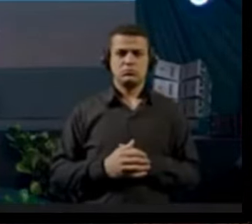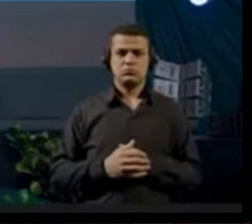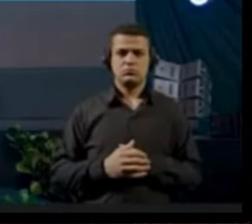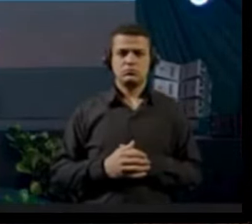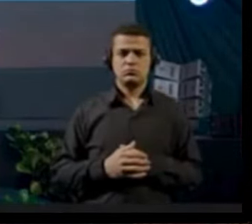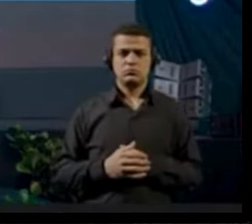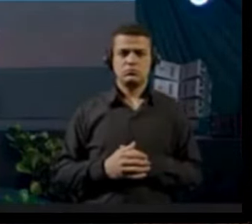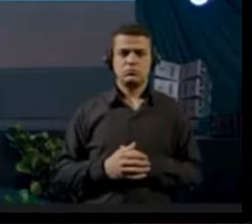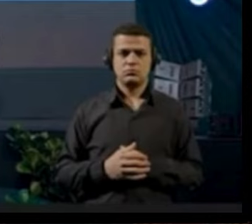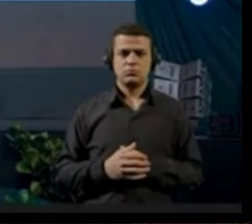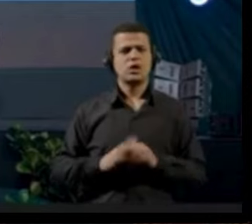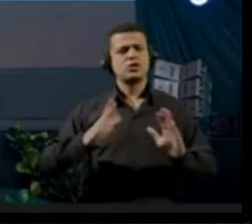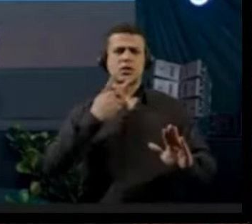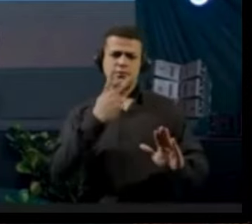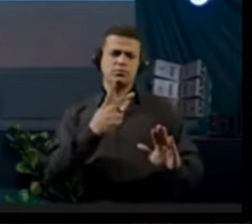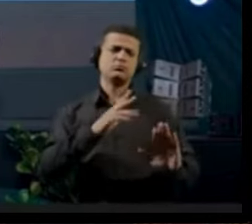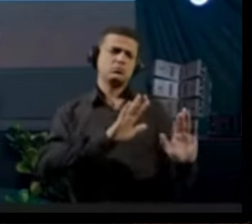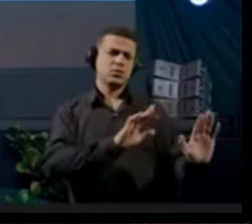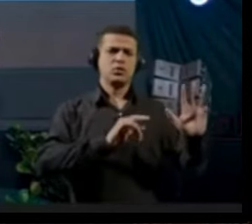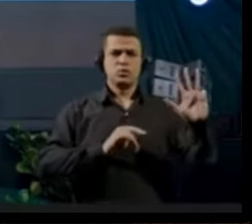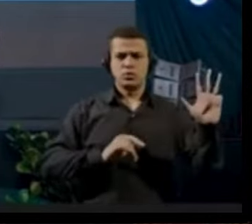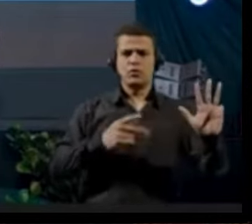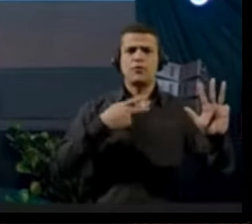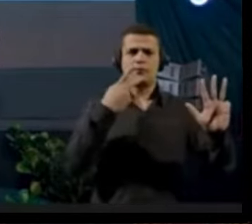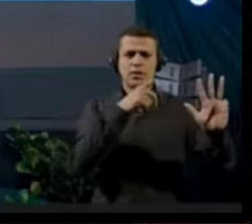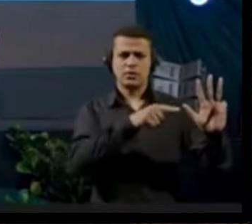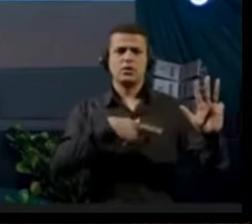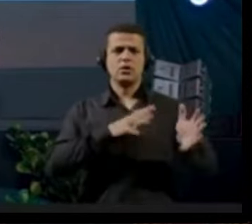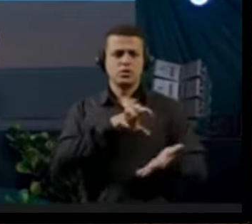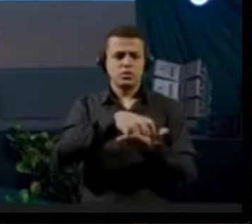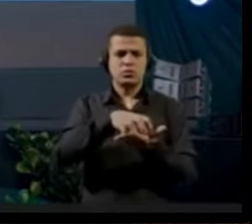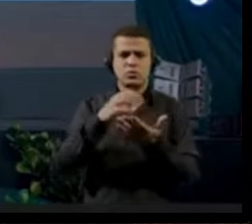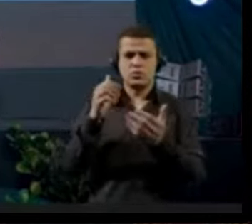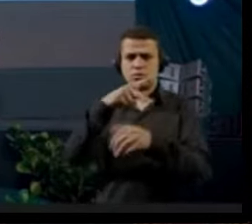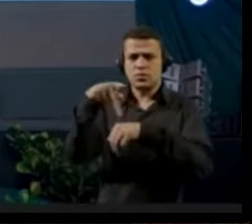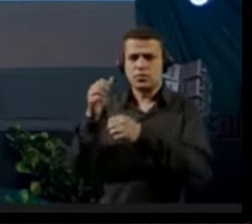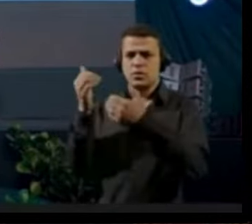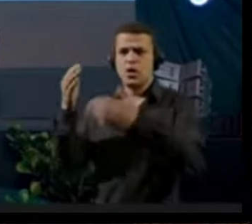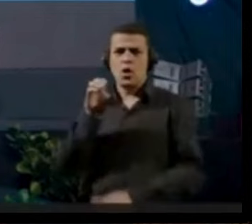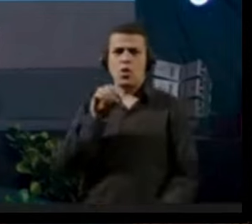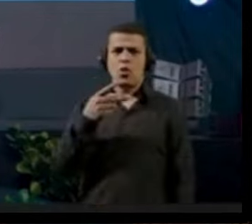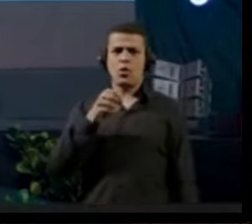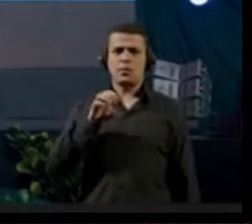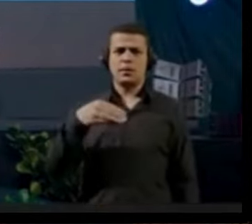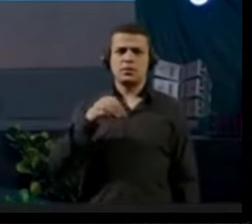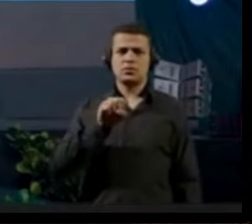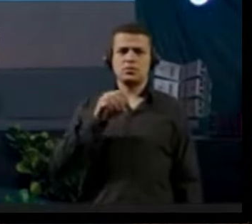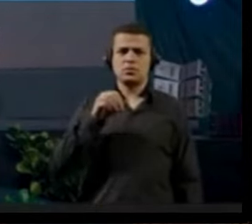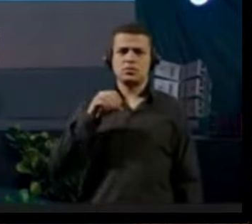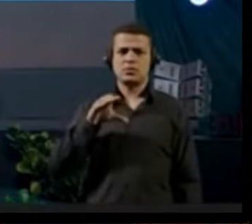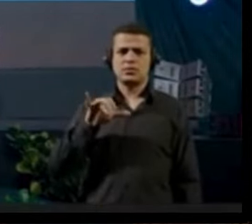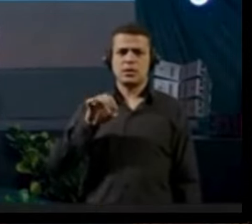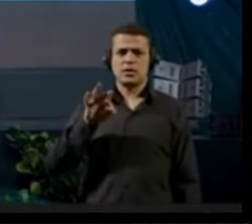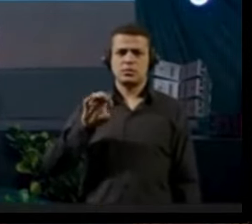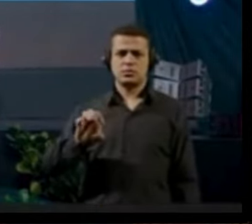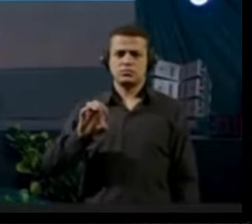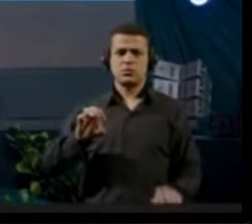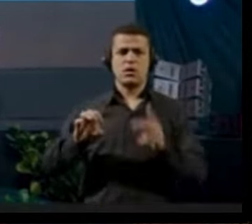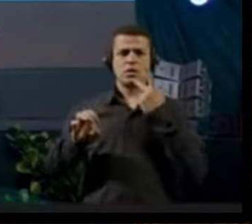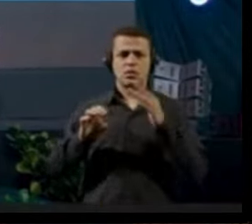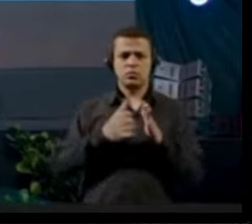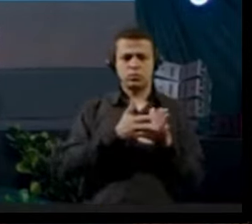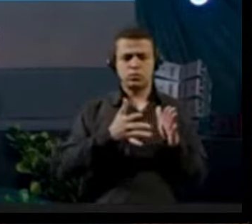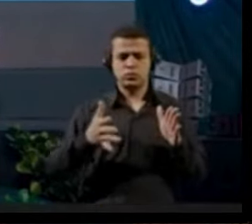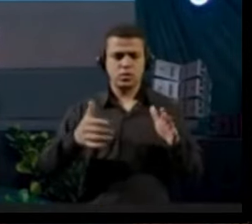Já que estamos falando dele, vamos falar dele e a sua fundação internacional, que é a Open Social Society. Ao longo desses